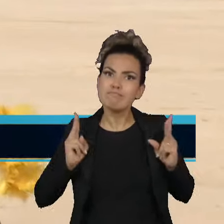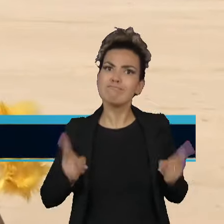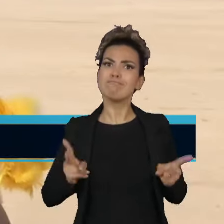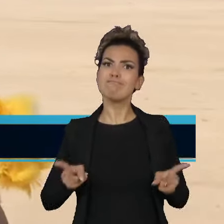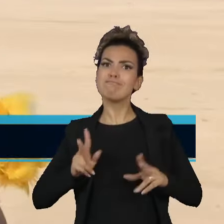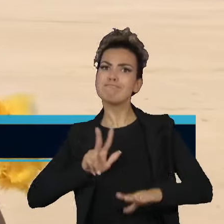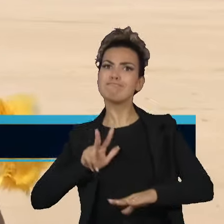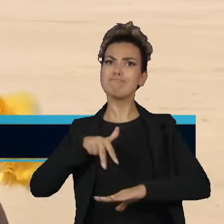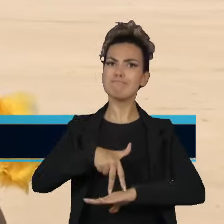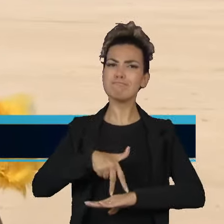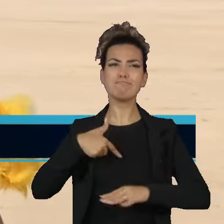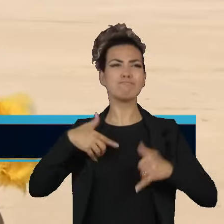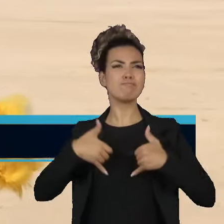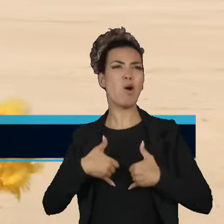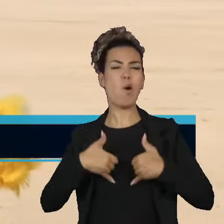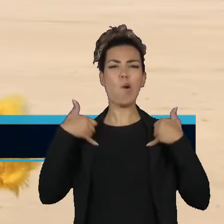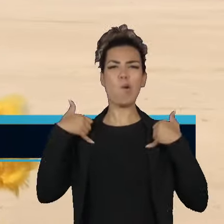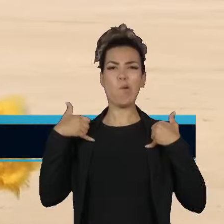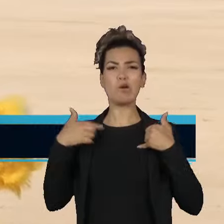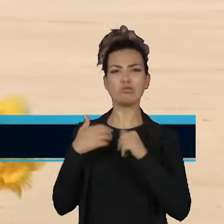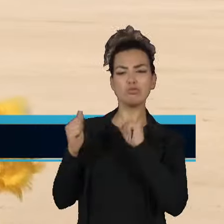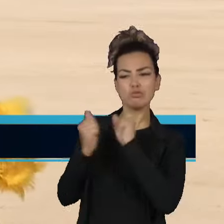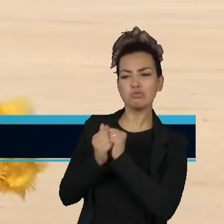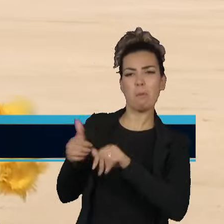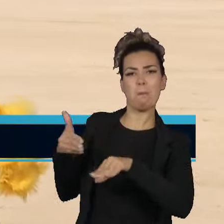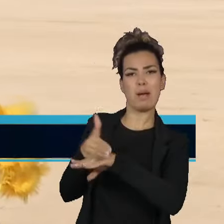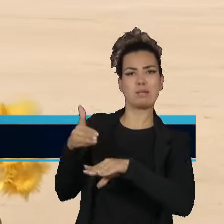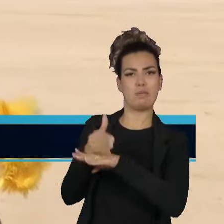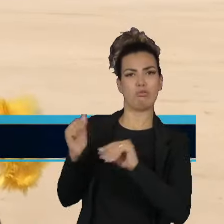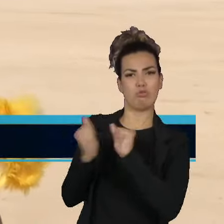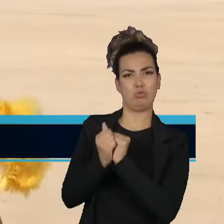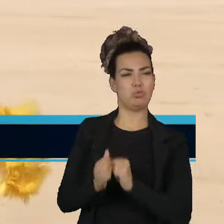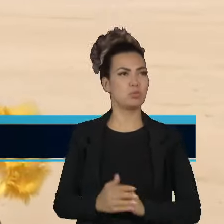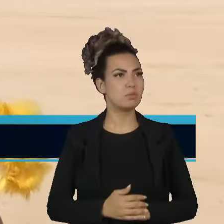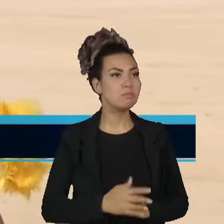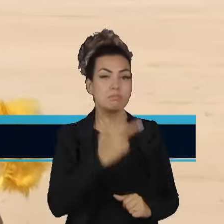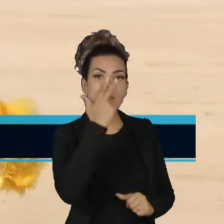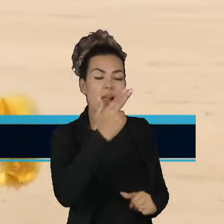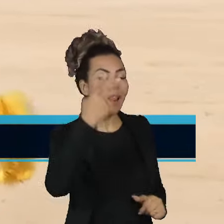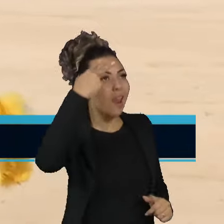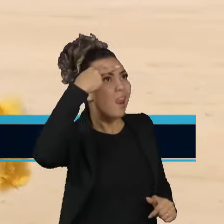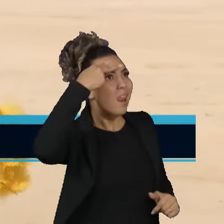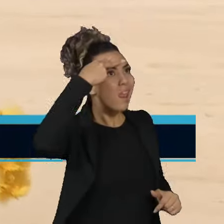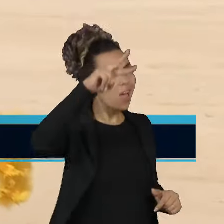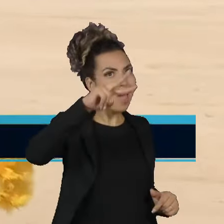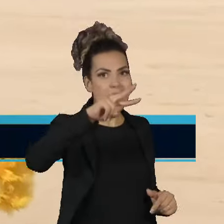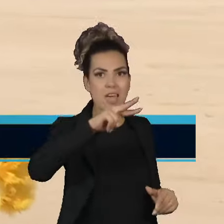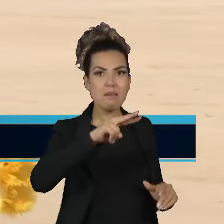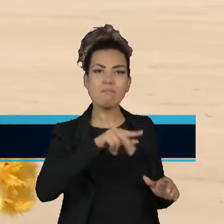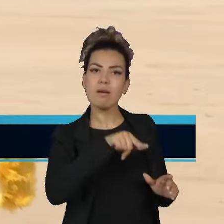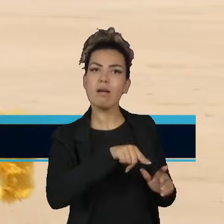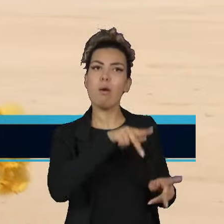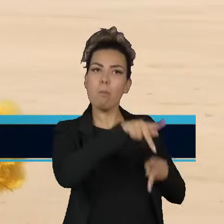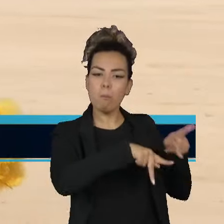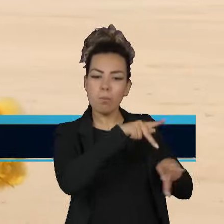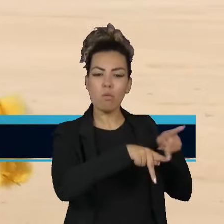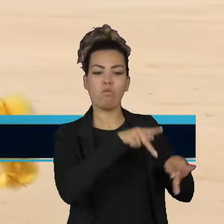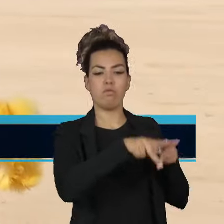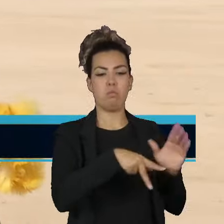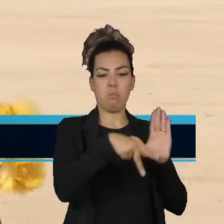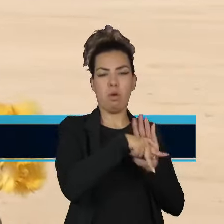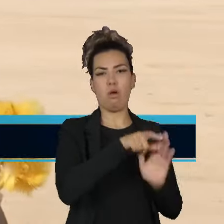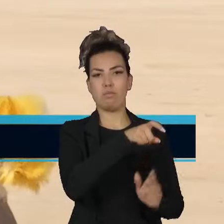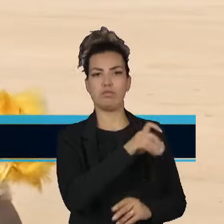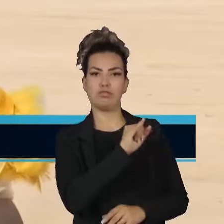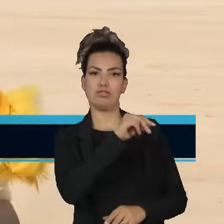considera um arcevo de memória, né? Do povo auge e do povo jinkuano. E não